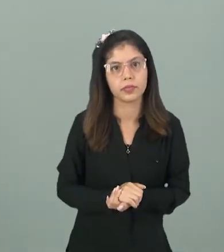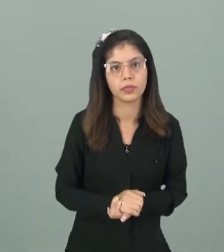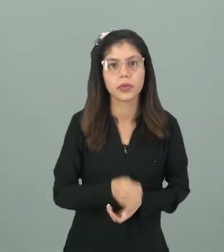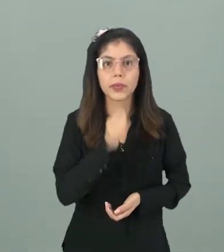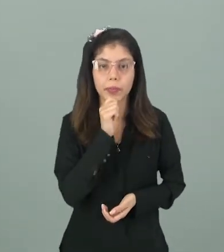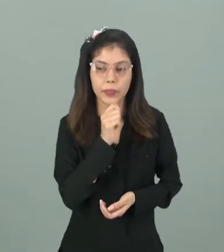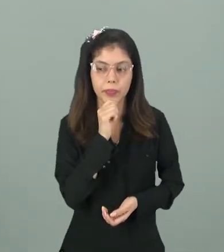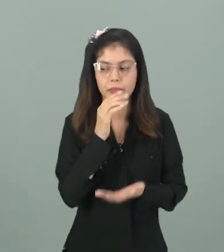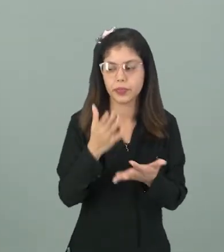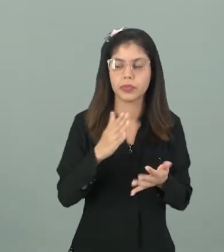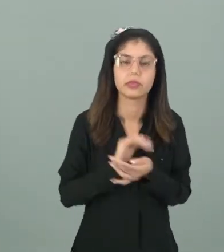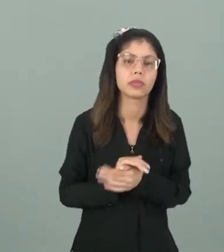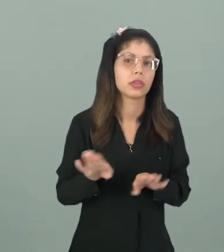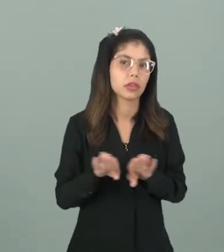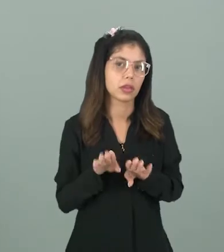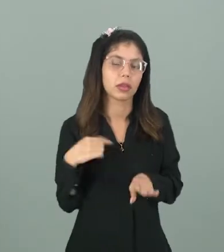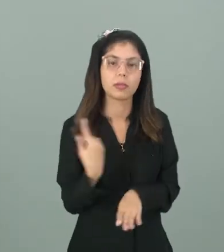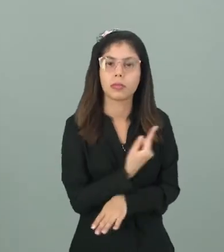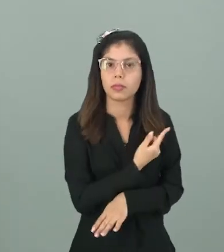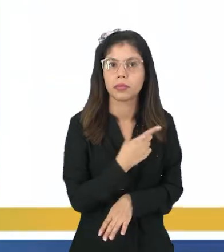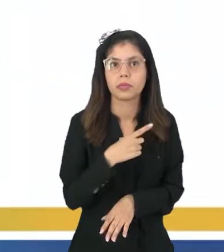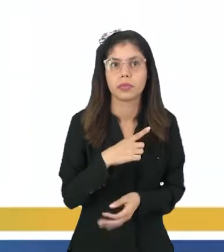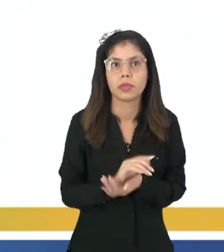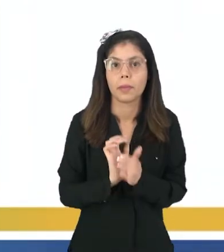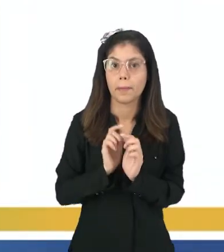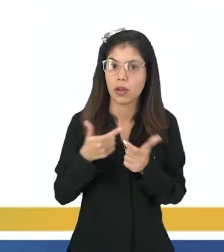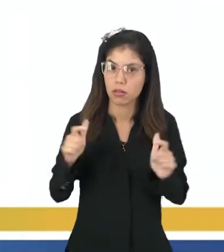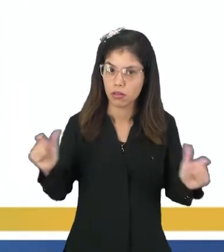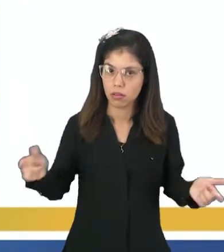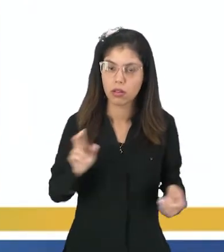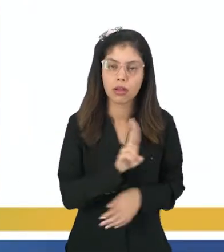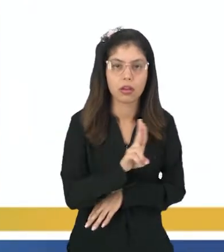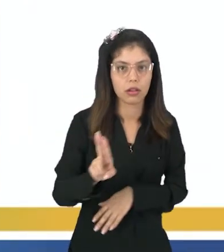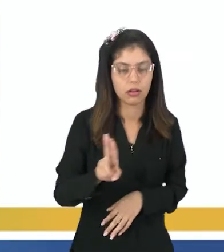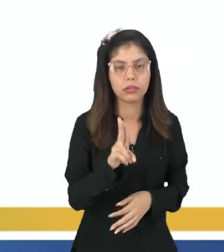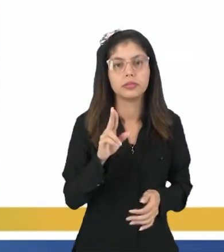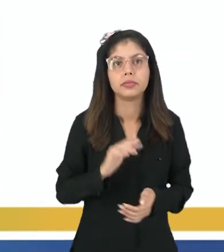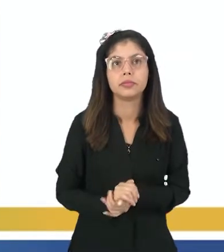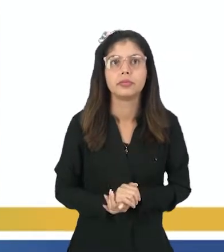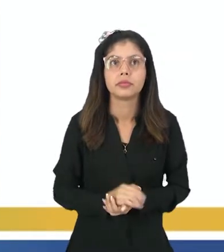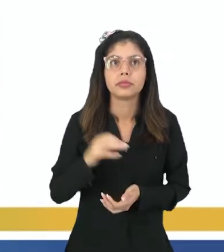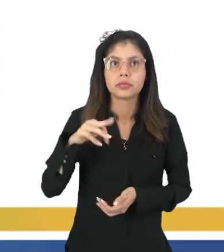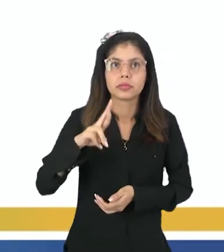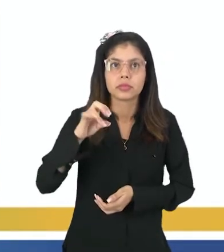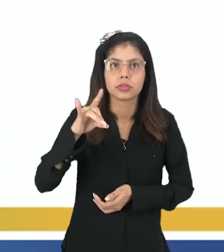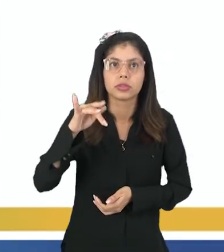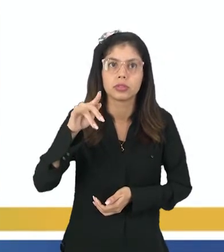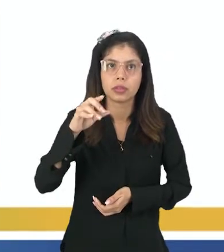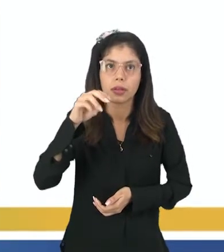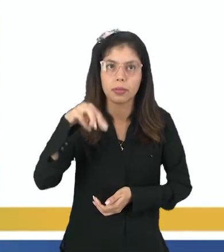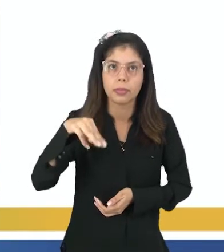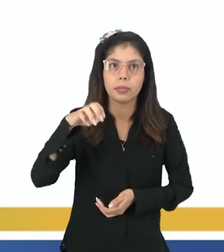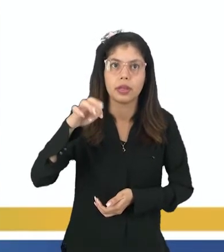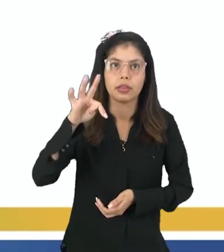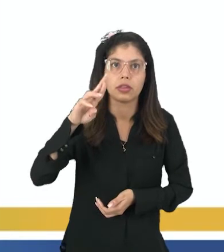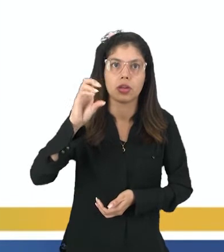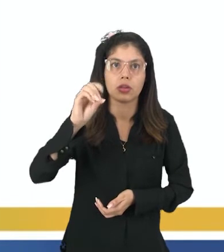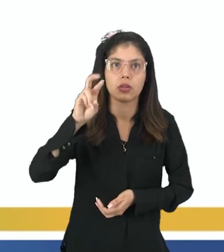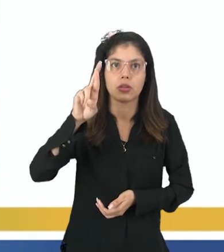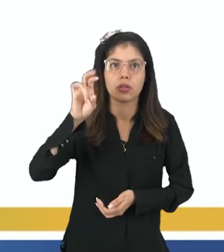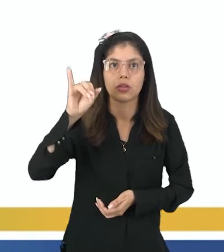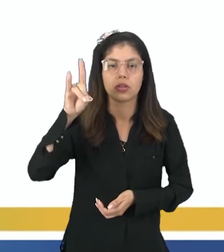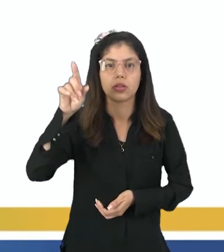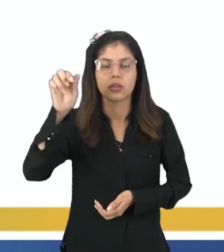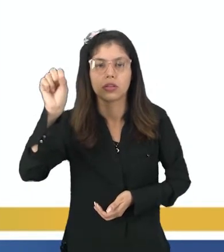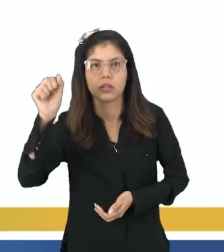Além disso, nós também temos fragmentos maiores, que são chamados de meteoroides, tá? Que são corpos sólidos